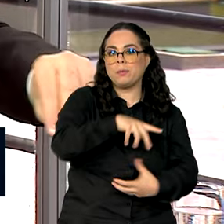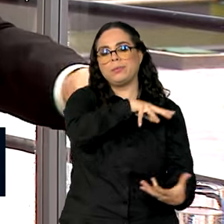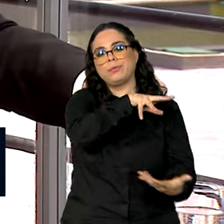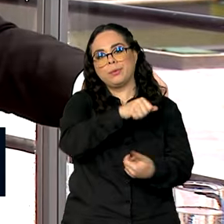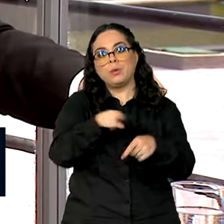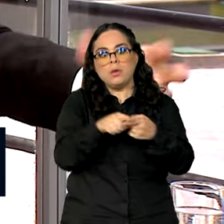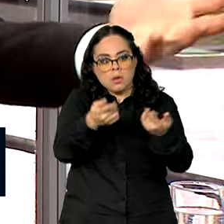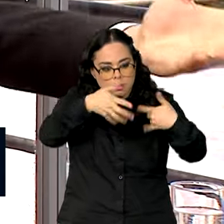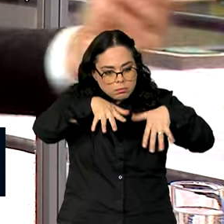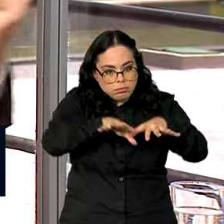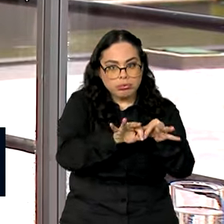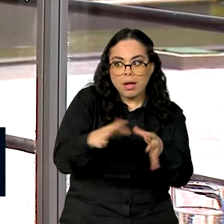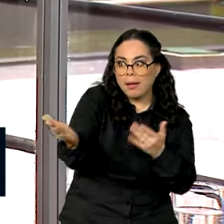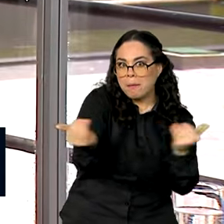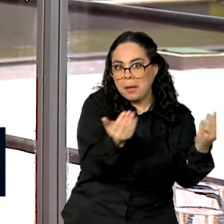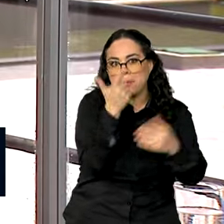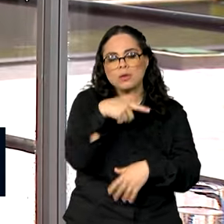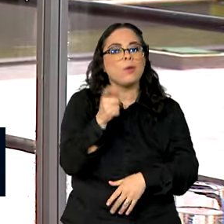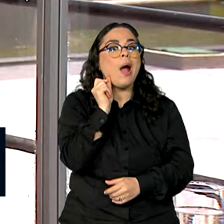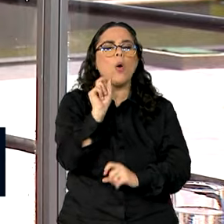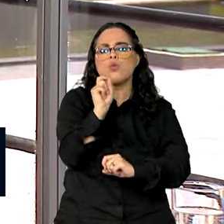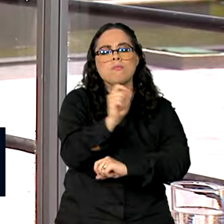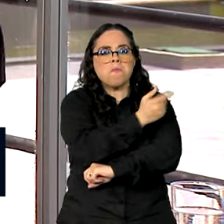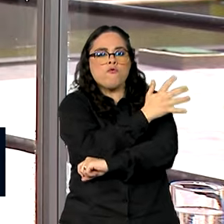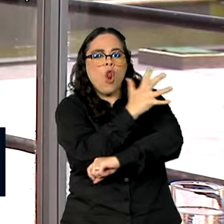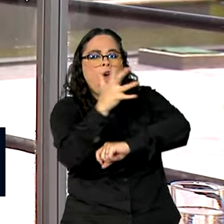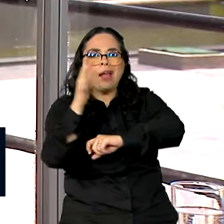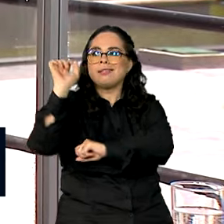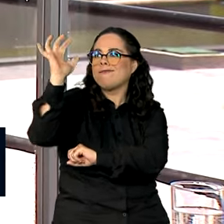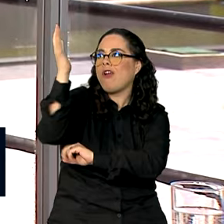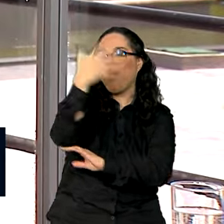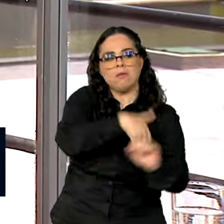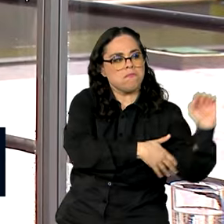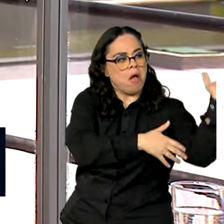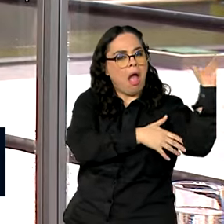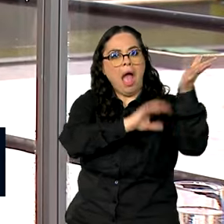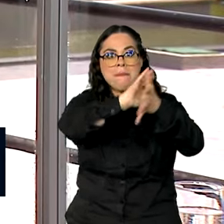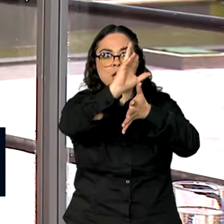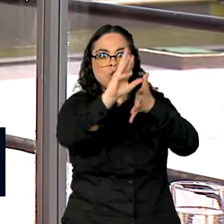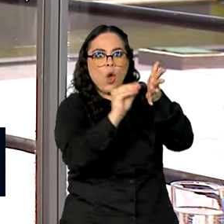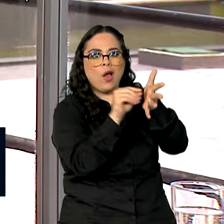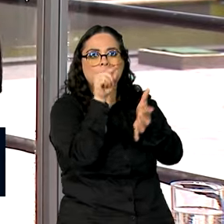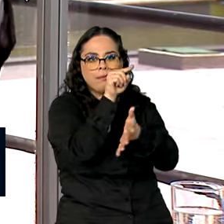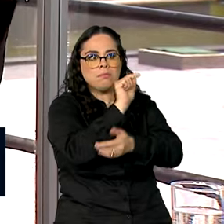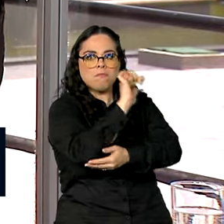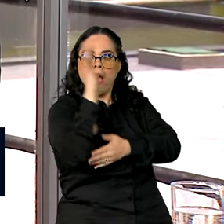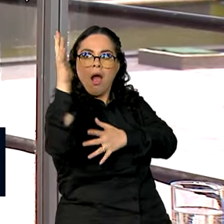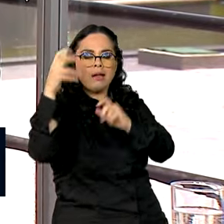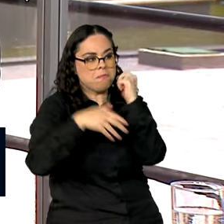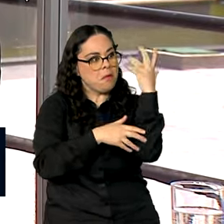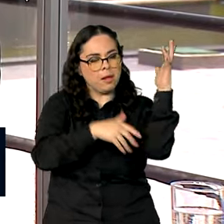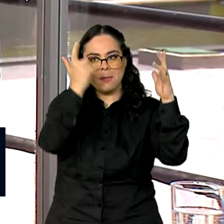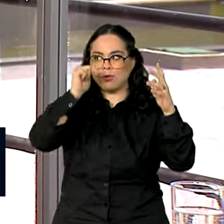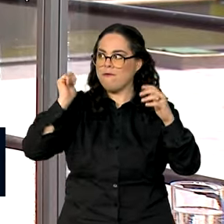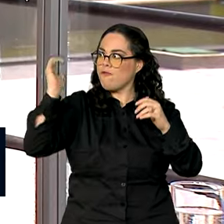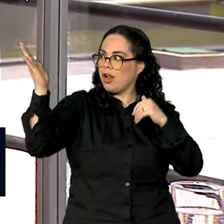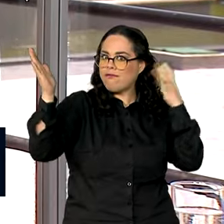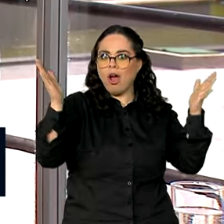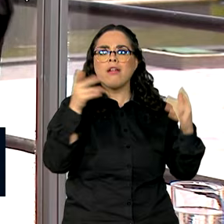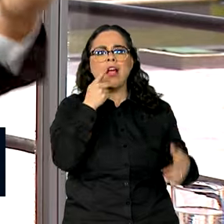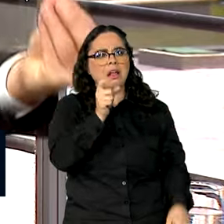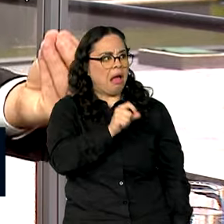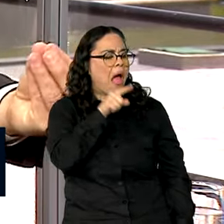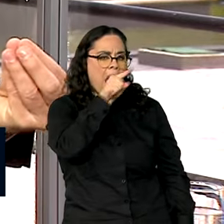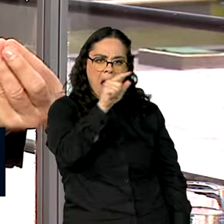que inclua as pessoas. É como a floresta. As florestas estão ali na nossa Amazônia, só que as pessoas lá fora aplaudem